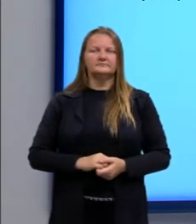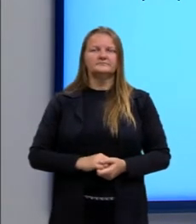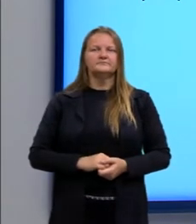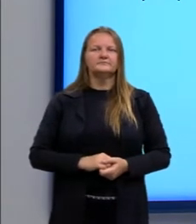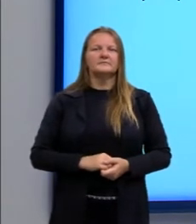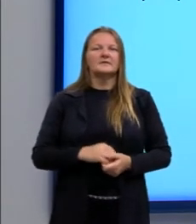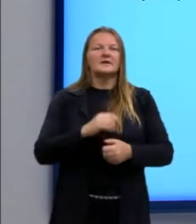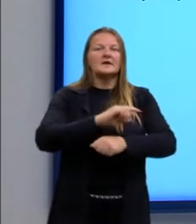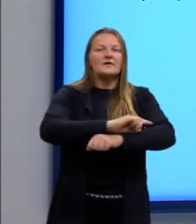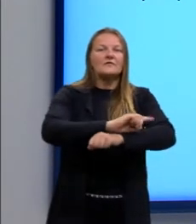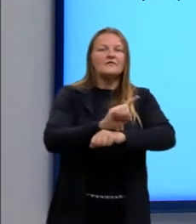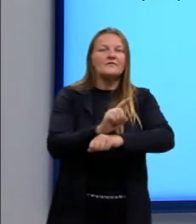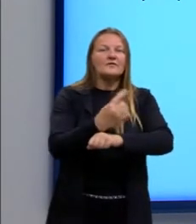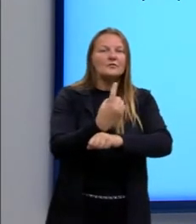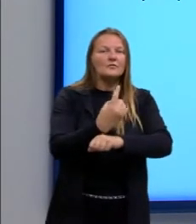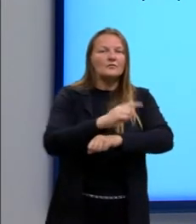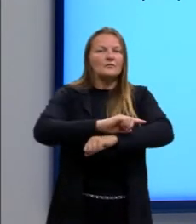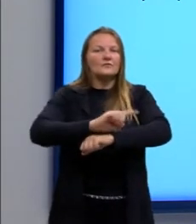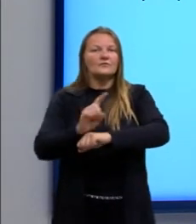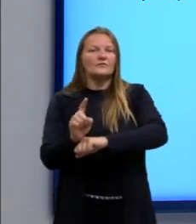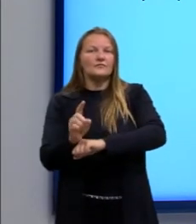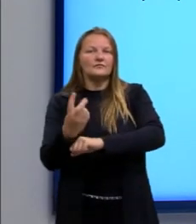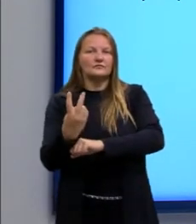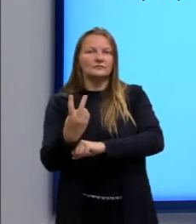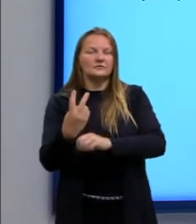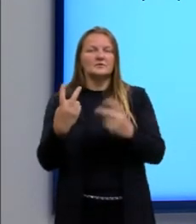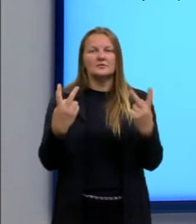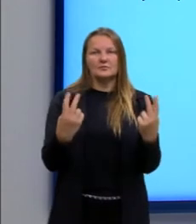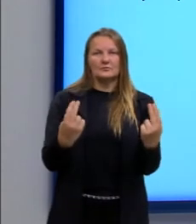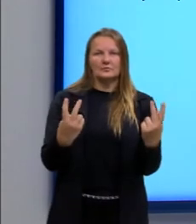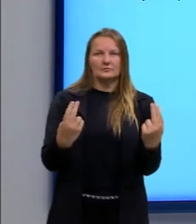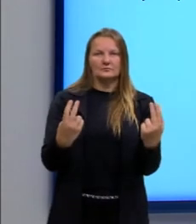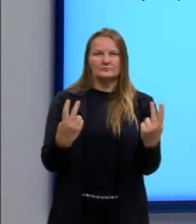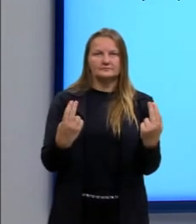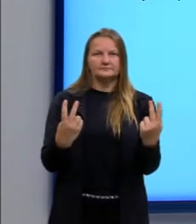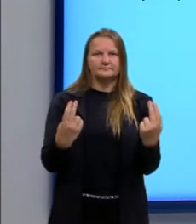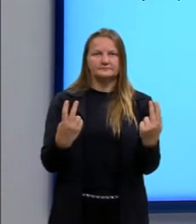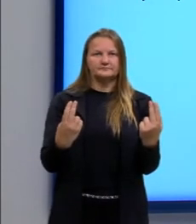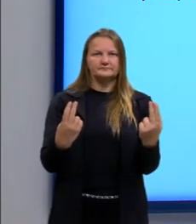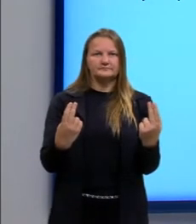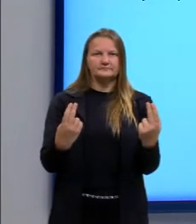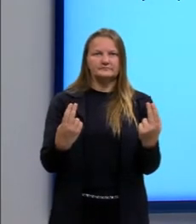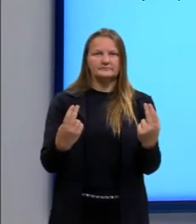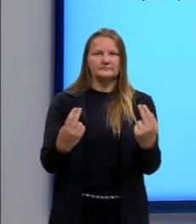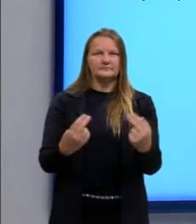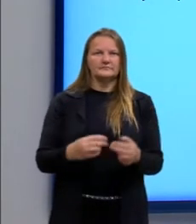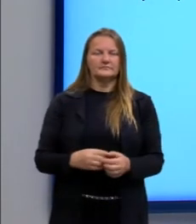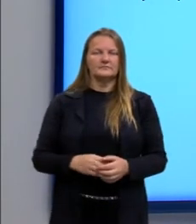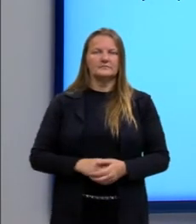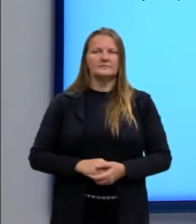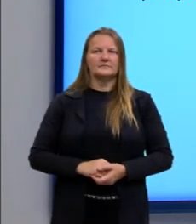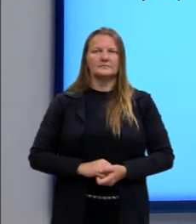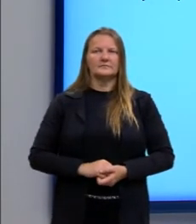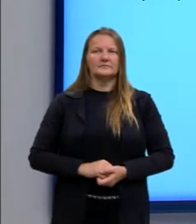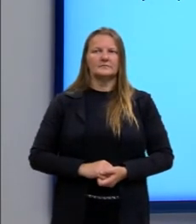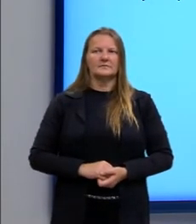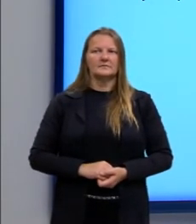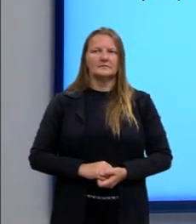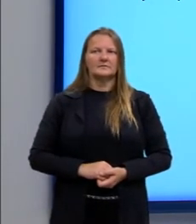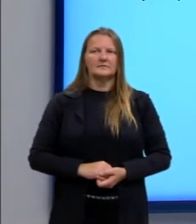sabe que V1 é igual a V2, certo? É o mesmo valor, não importa. Pode ser 1, pode ser 2, não importa.